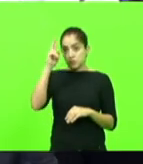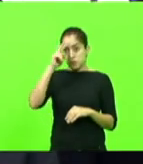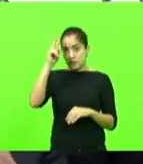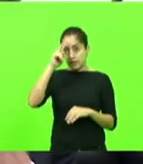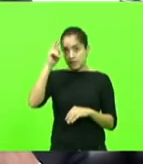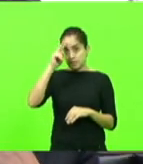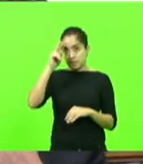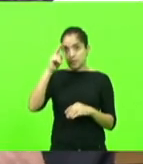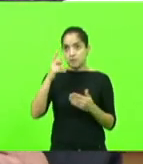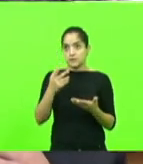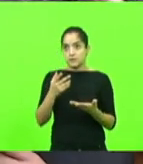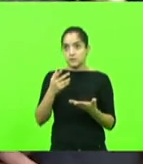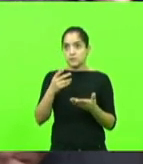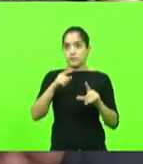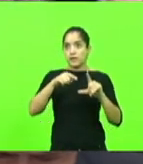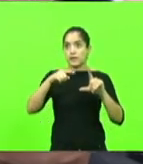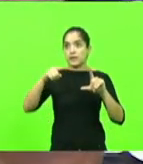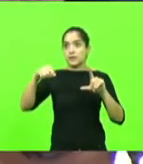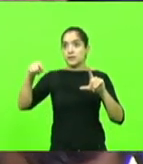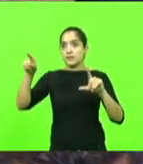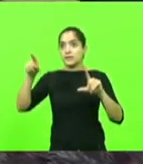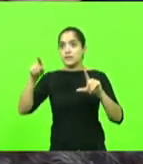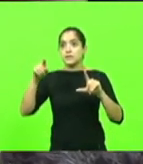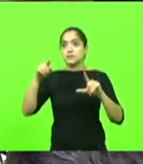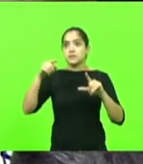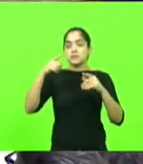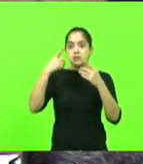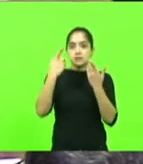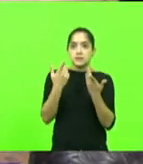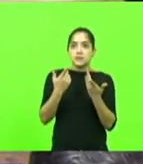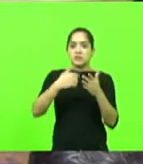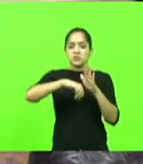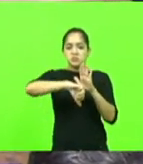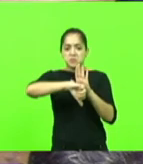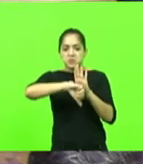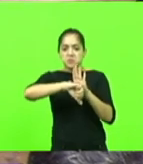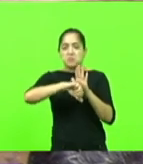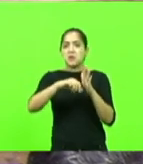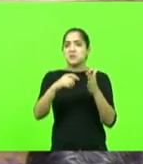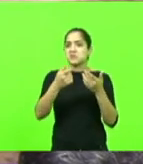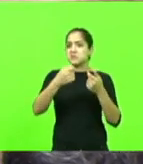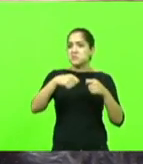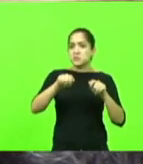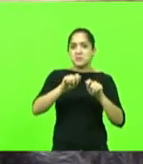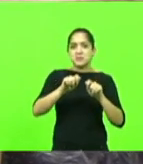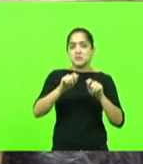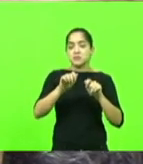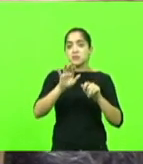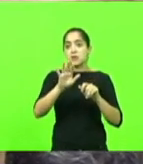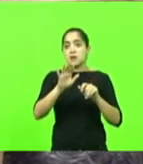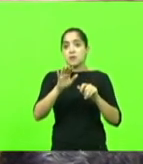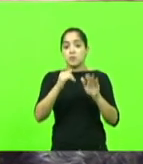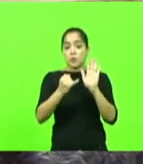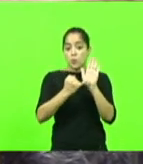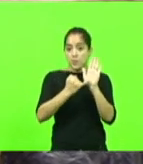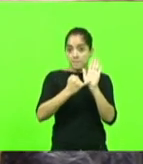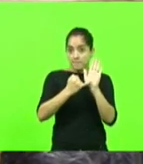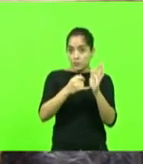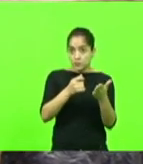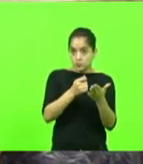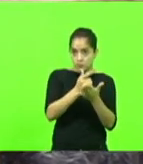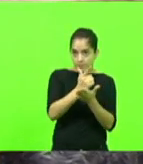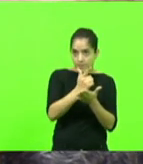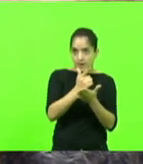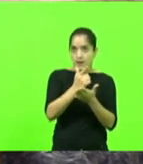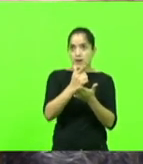a gente se fala em índice de criminalidade, isso aí não importa, deputado Berlano, não importa. Porque o imposto pago lá pelo cidadão de